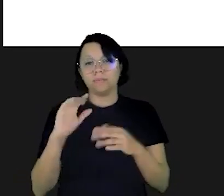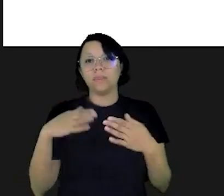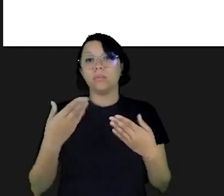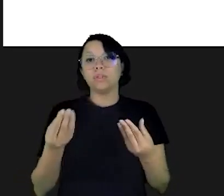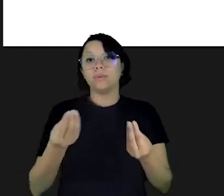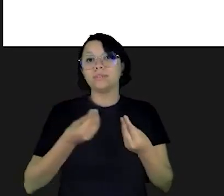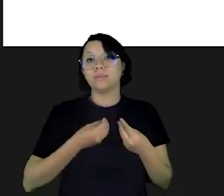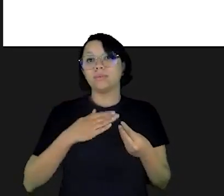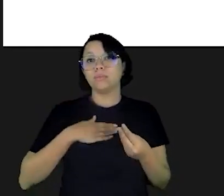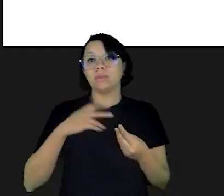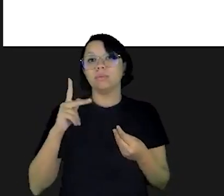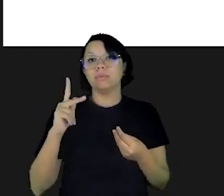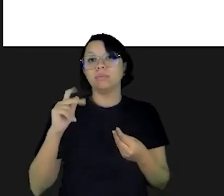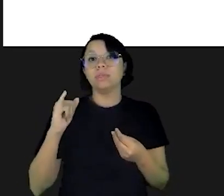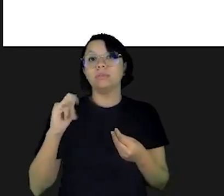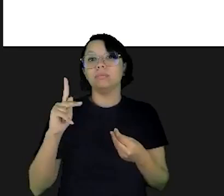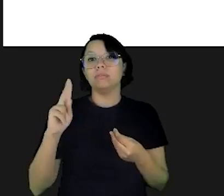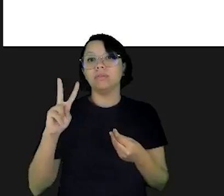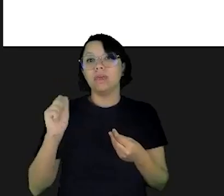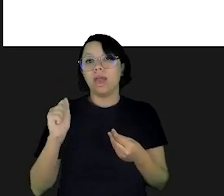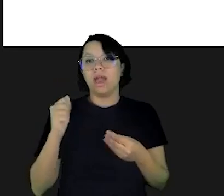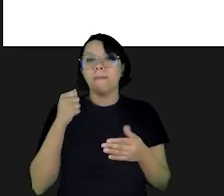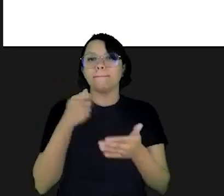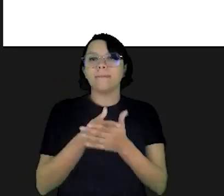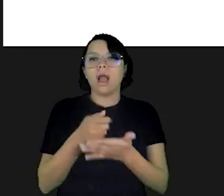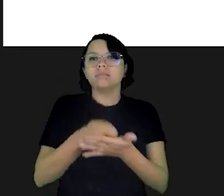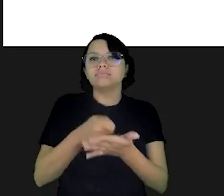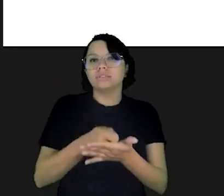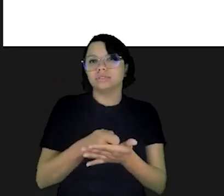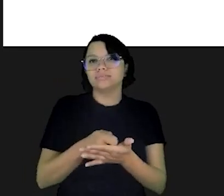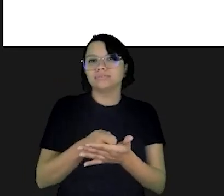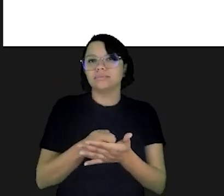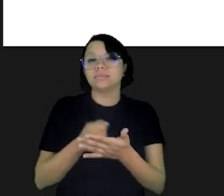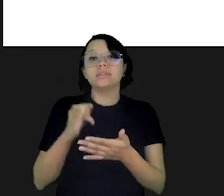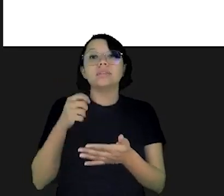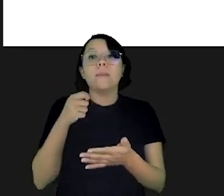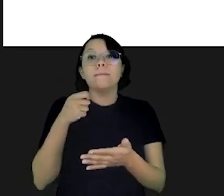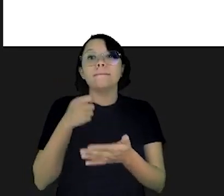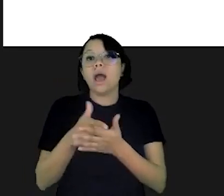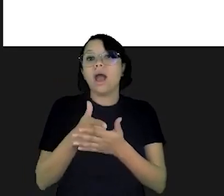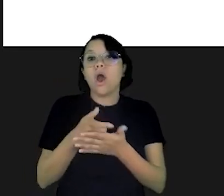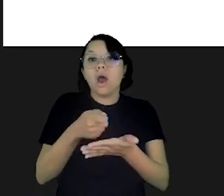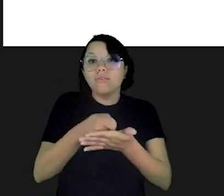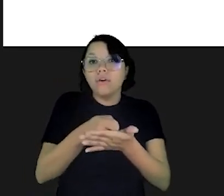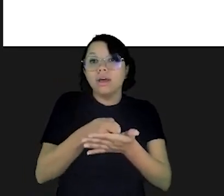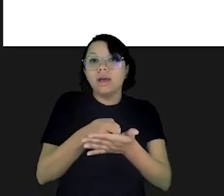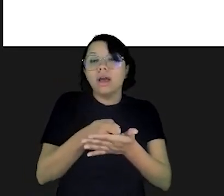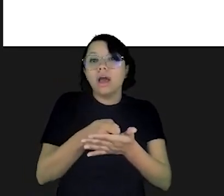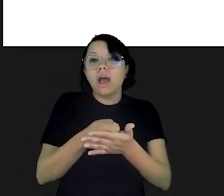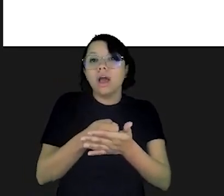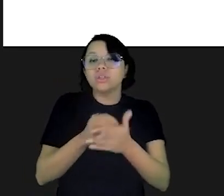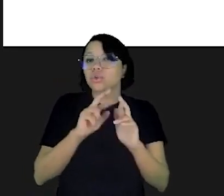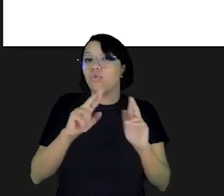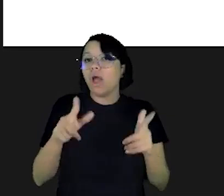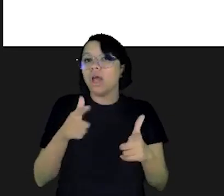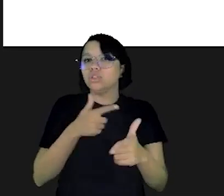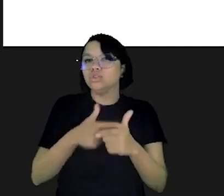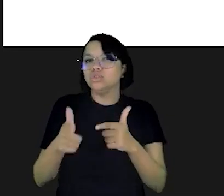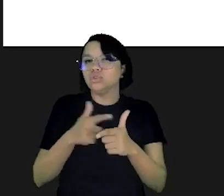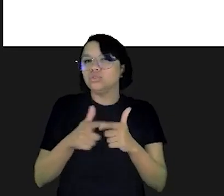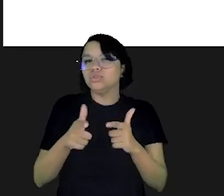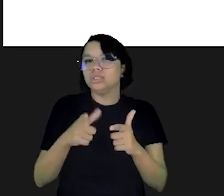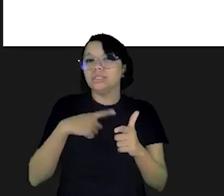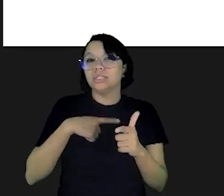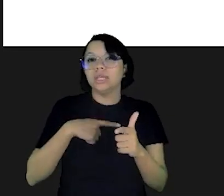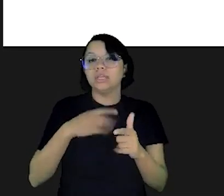pouquinho novembro um pouquinho dezembro mais um pouquinho quando eu receber o meu IPVA eu pago o meu IPVA à vista qual a vantagem? se eu pagar o meu IPVA